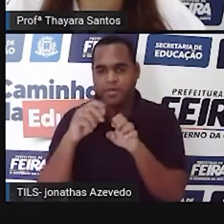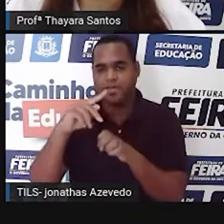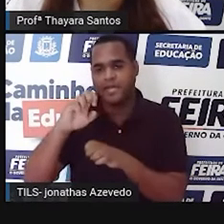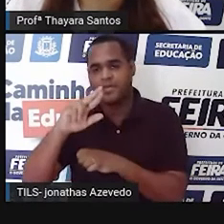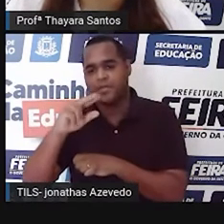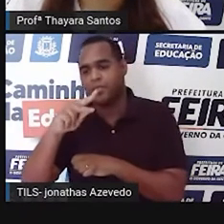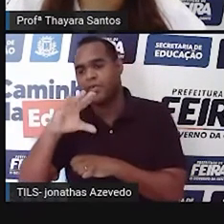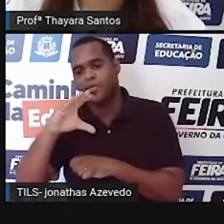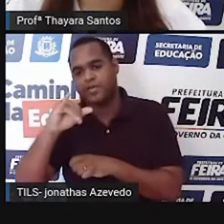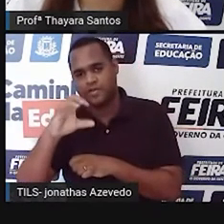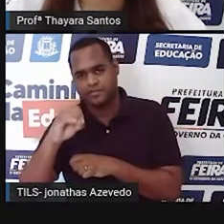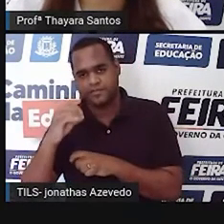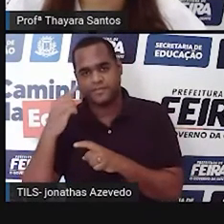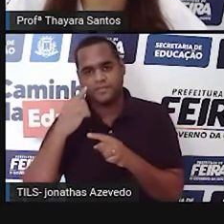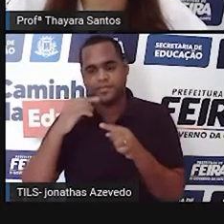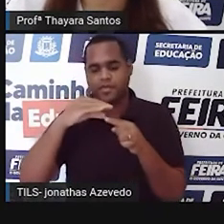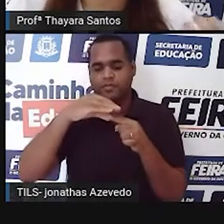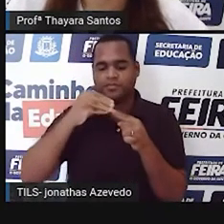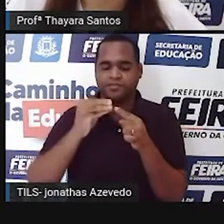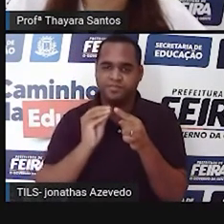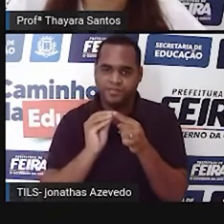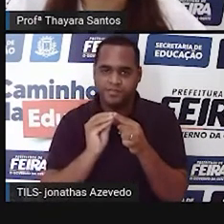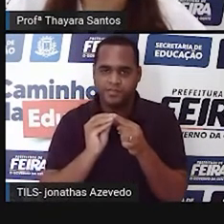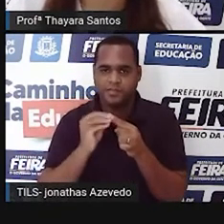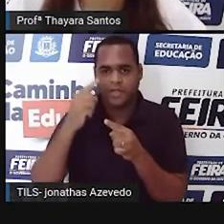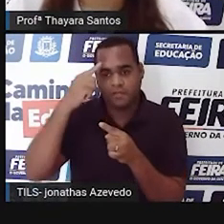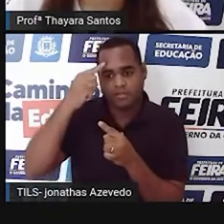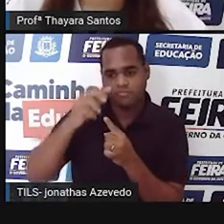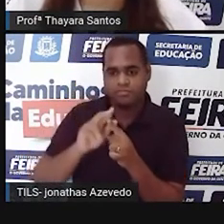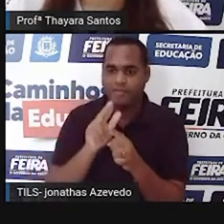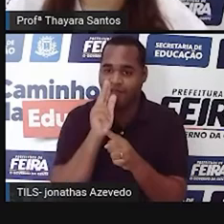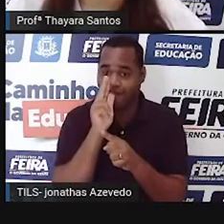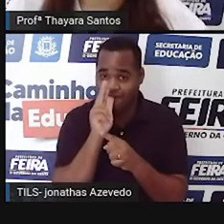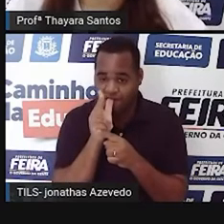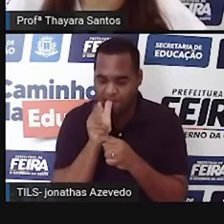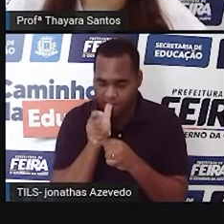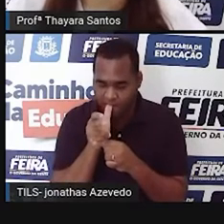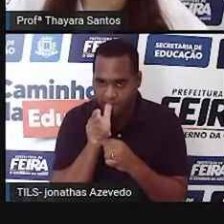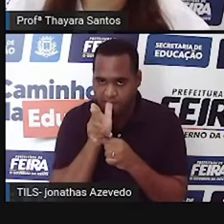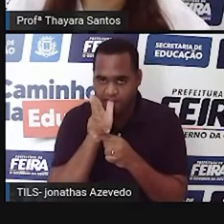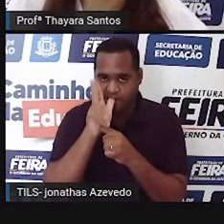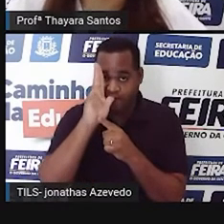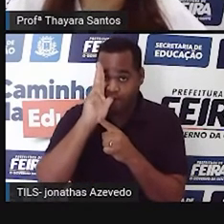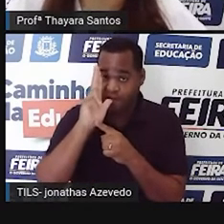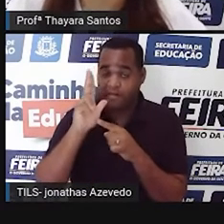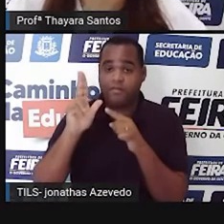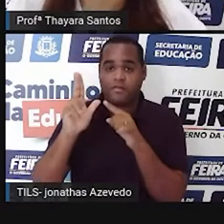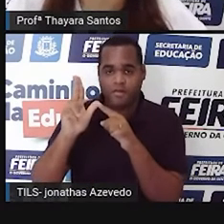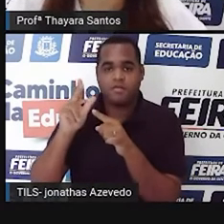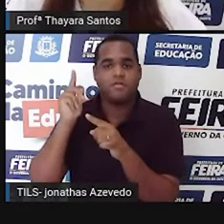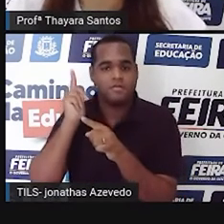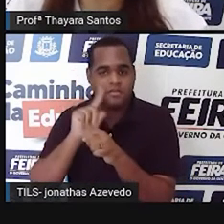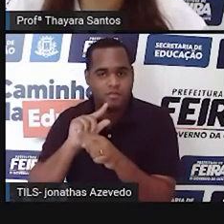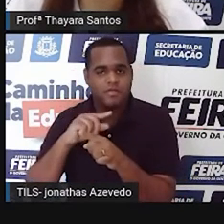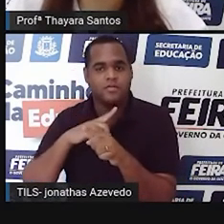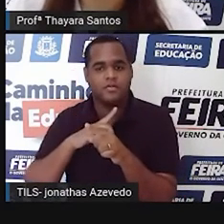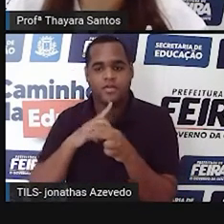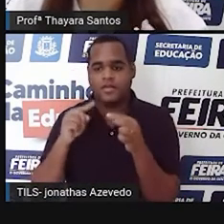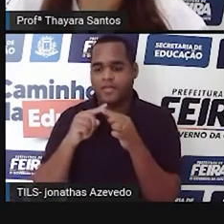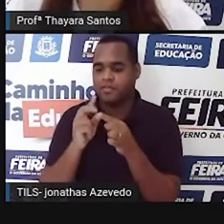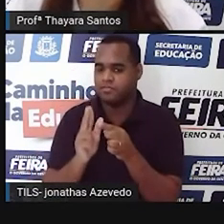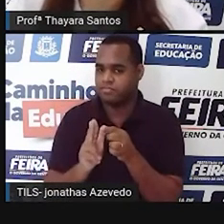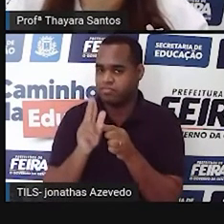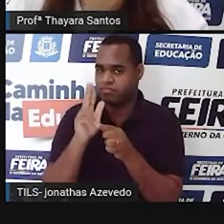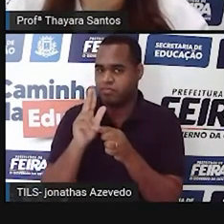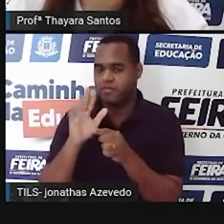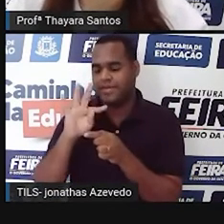prepúrcio. No momento da ereção, esse pênis se expande, ele é formado por um músculo que é